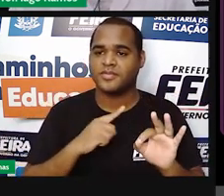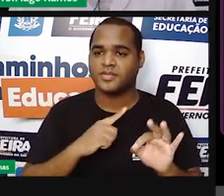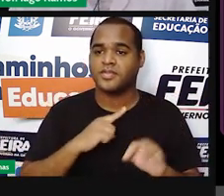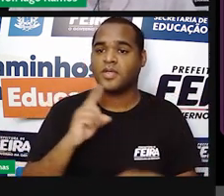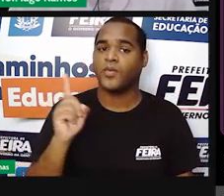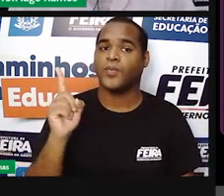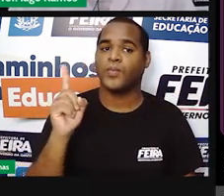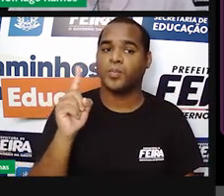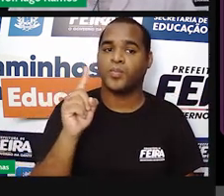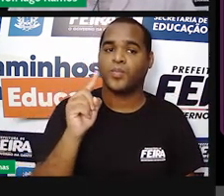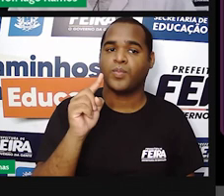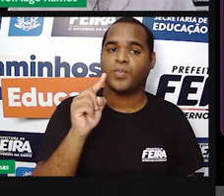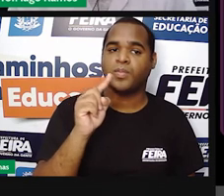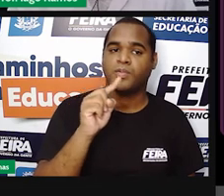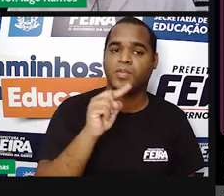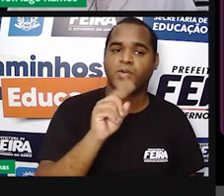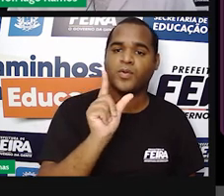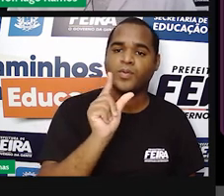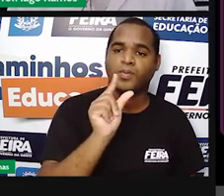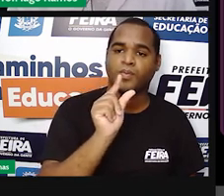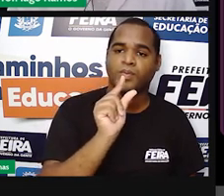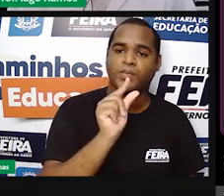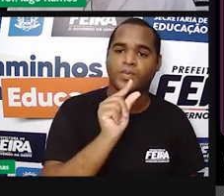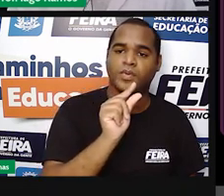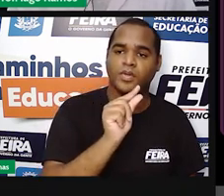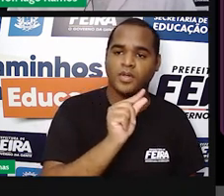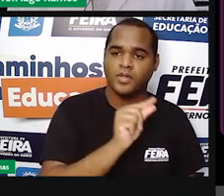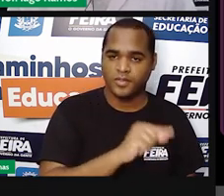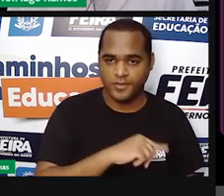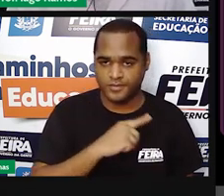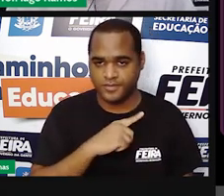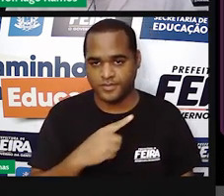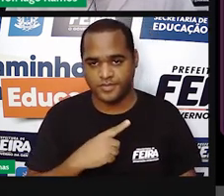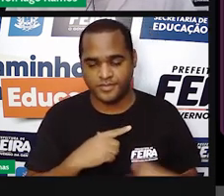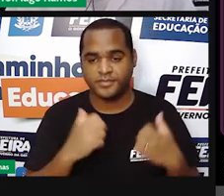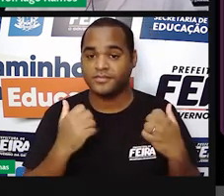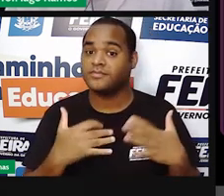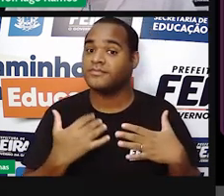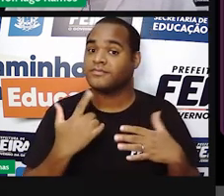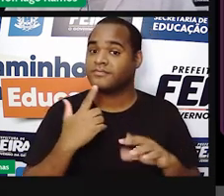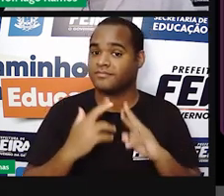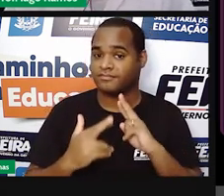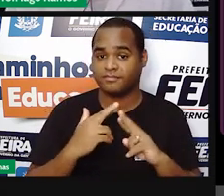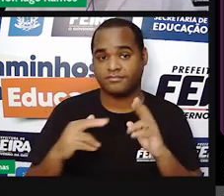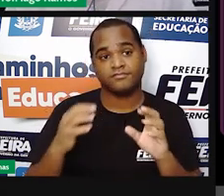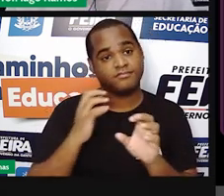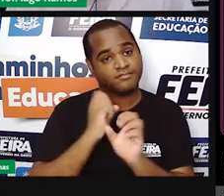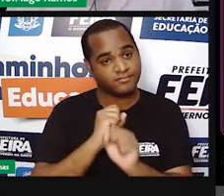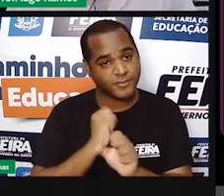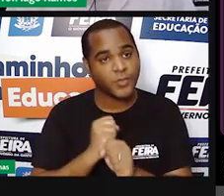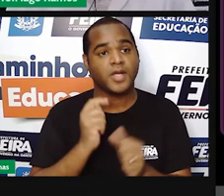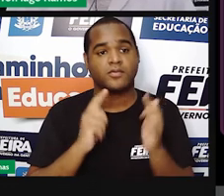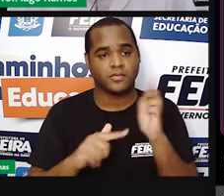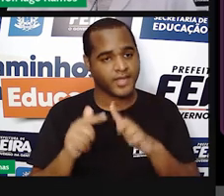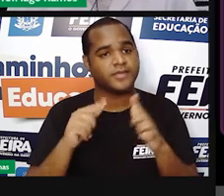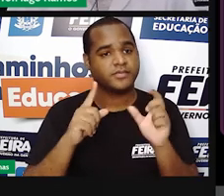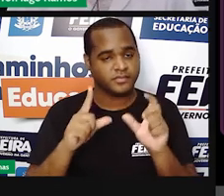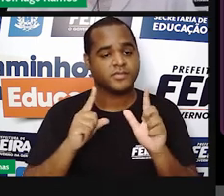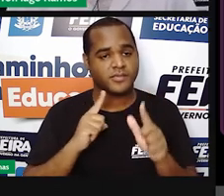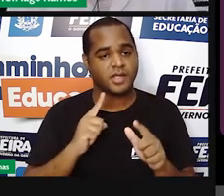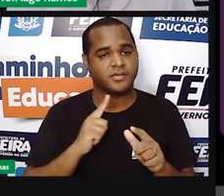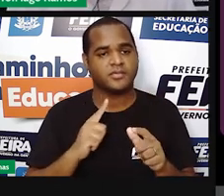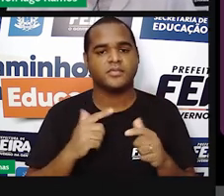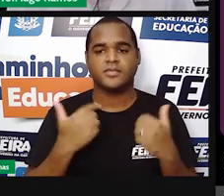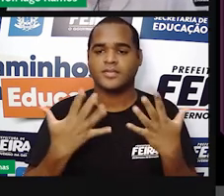contando um tempo, diminuindo, quanto menos tempo você acertar a pergunta, mais pontos você faz e